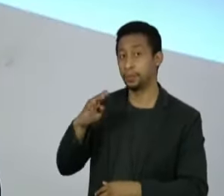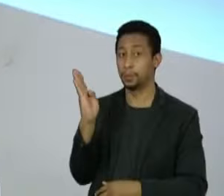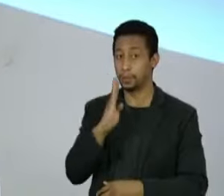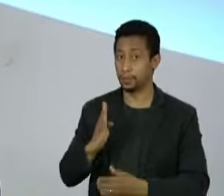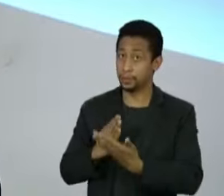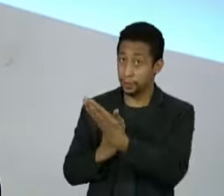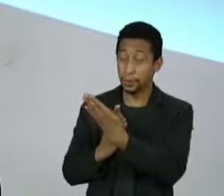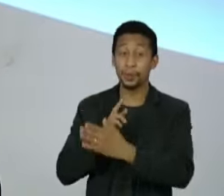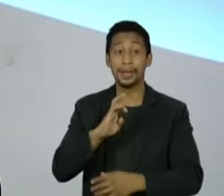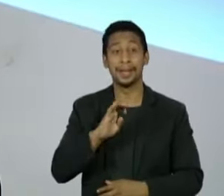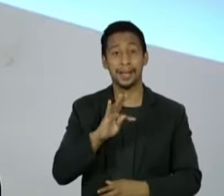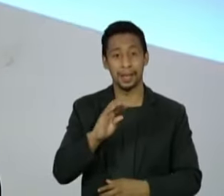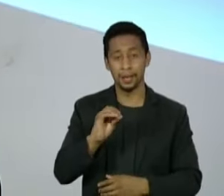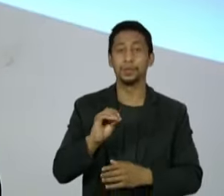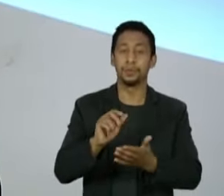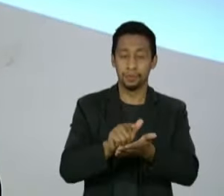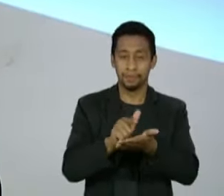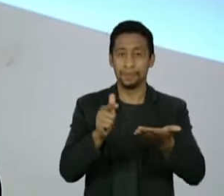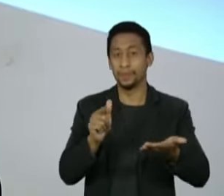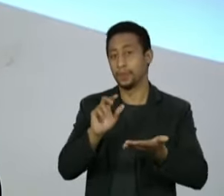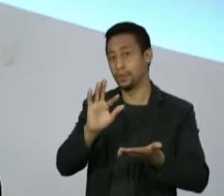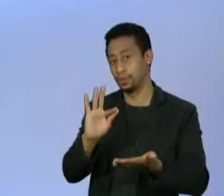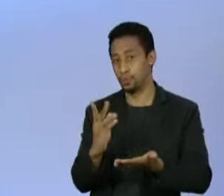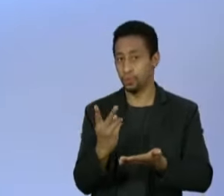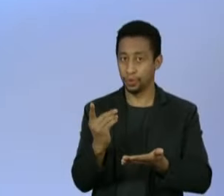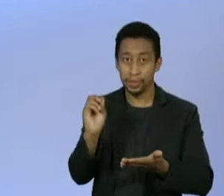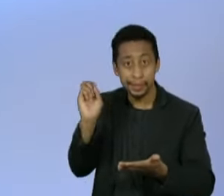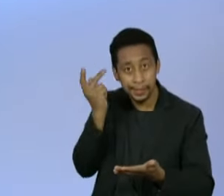Renato Machado, repórter da Folha de São Paulo,